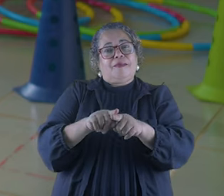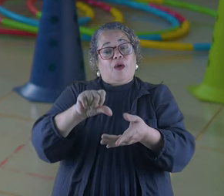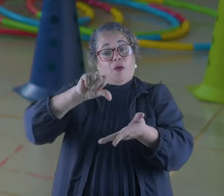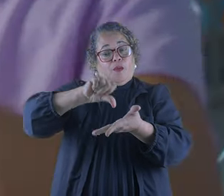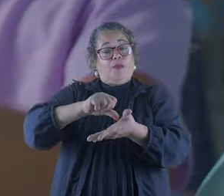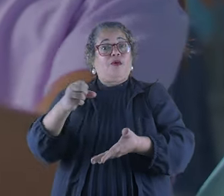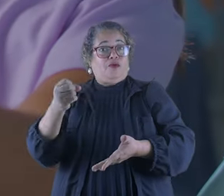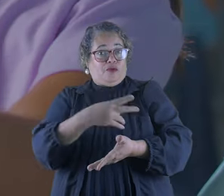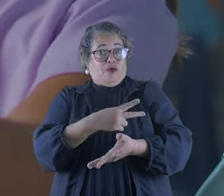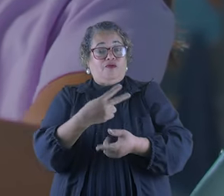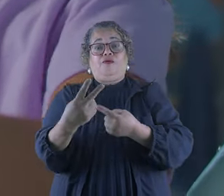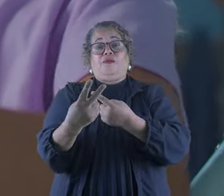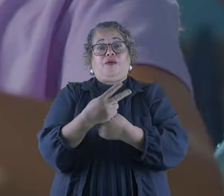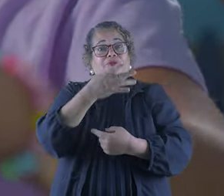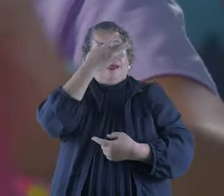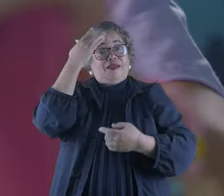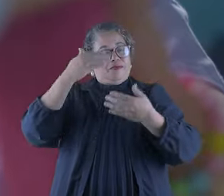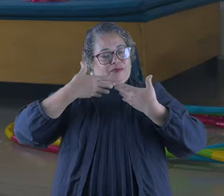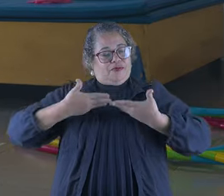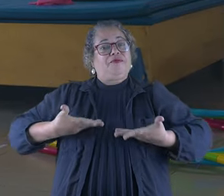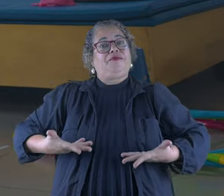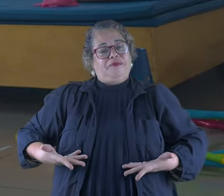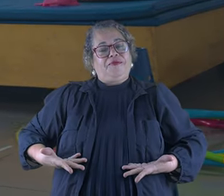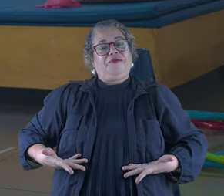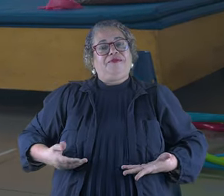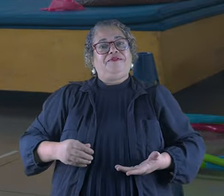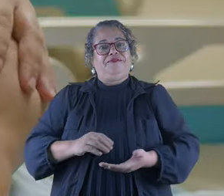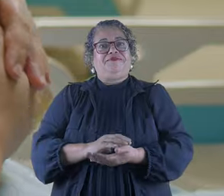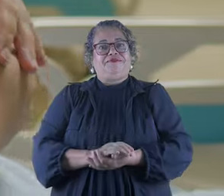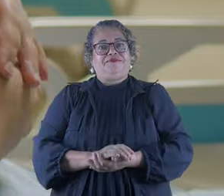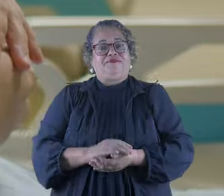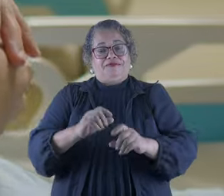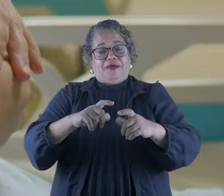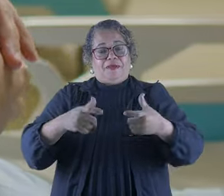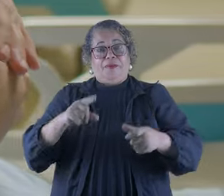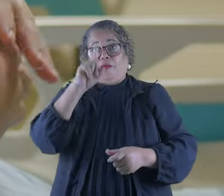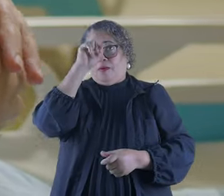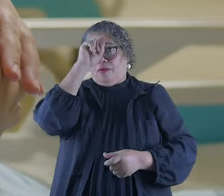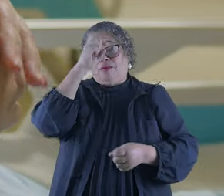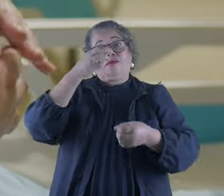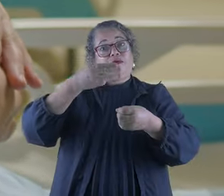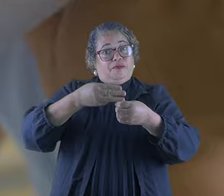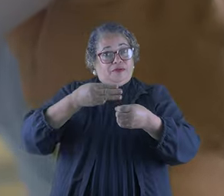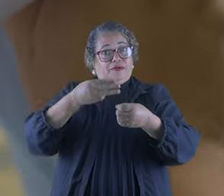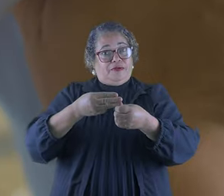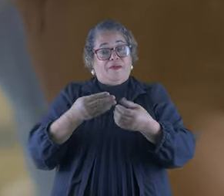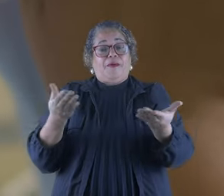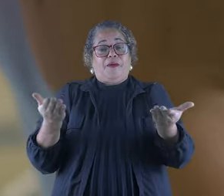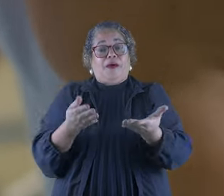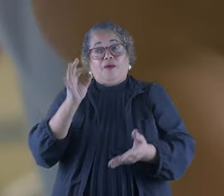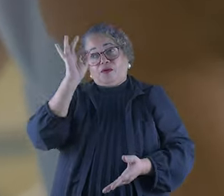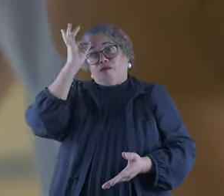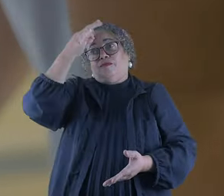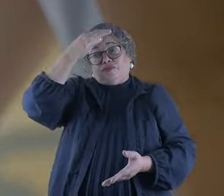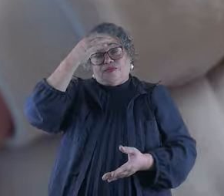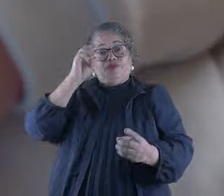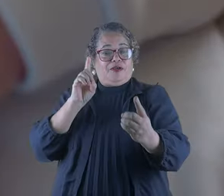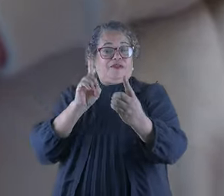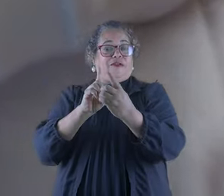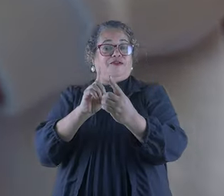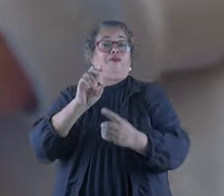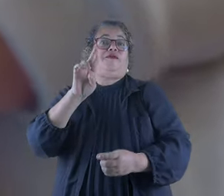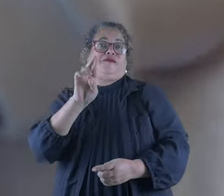tenho novo campo. Atender as pessoas como eu. Ampliou o Hospital Municipal, agora com o novo pronto